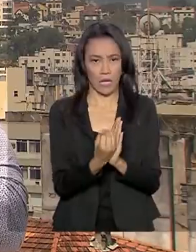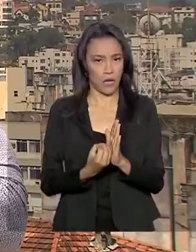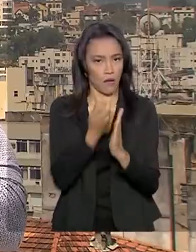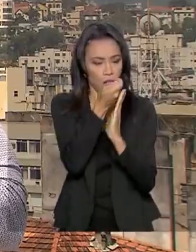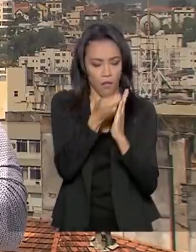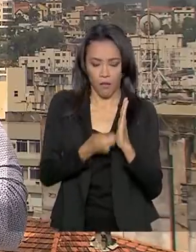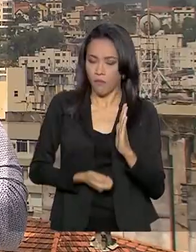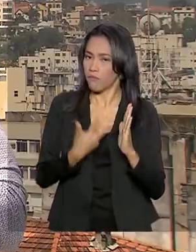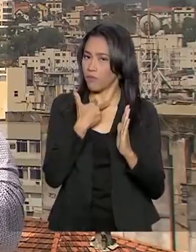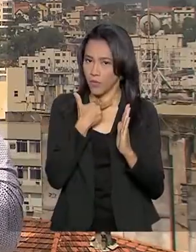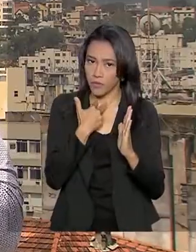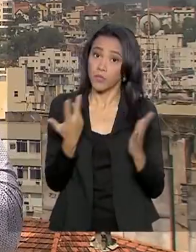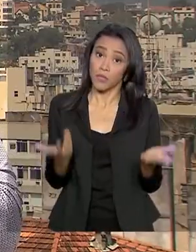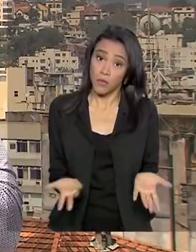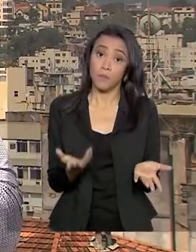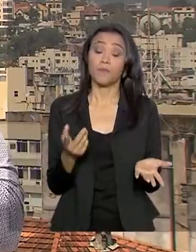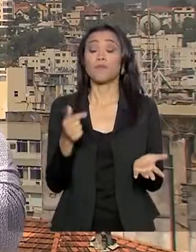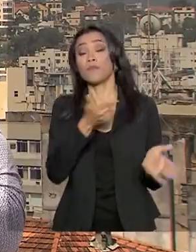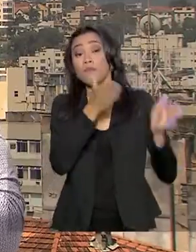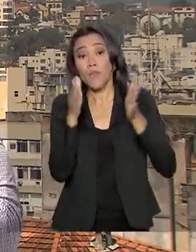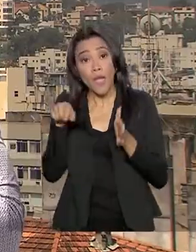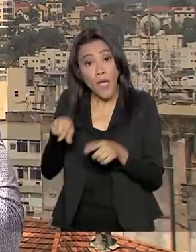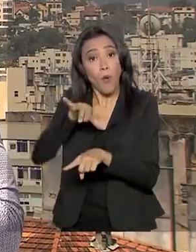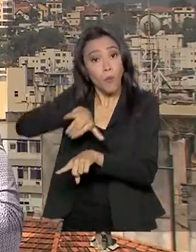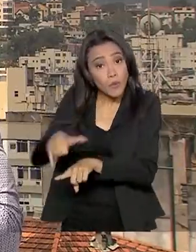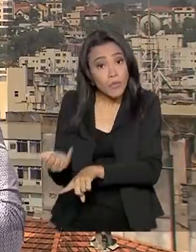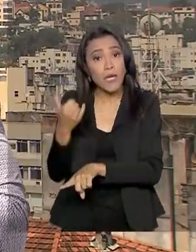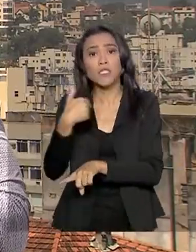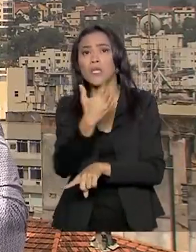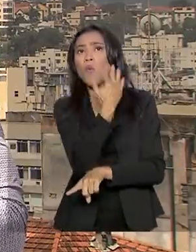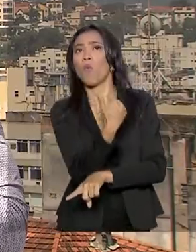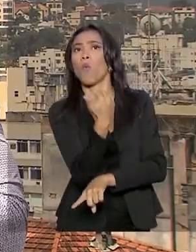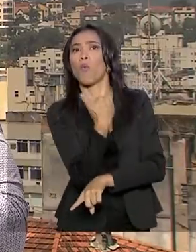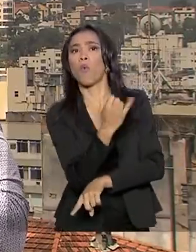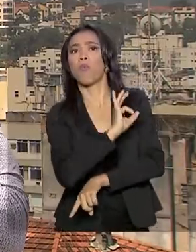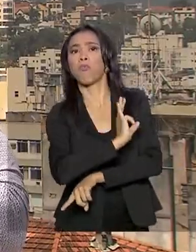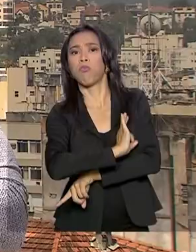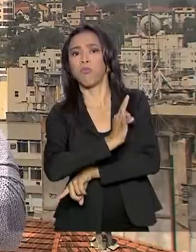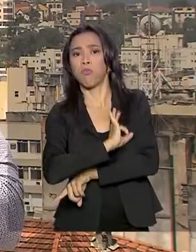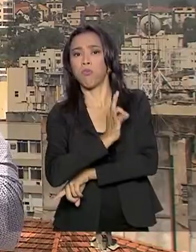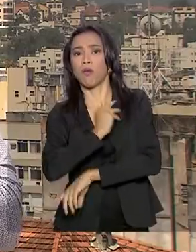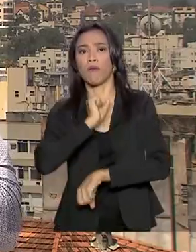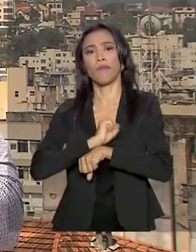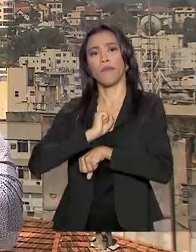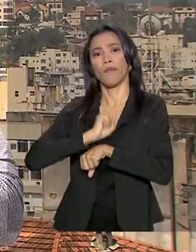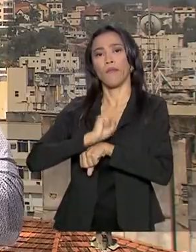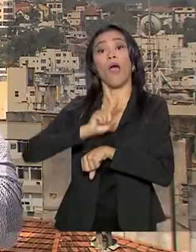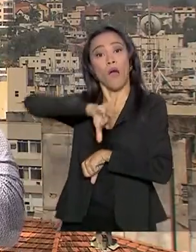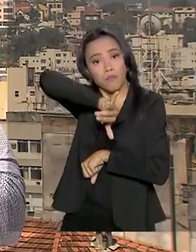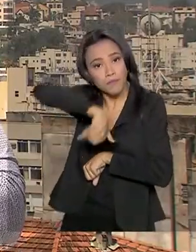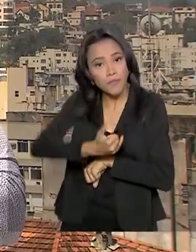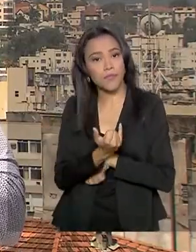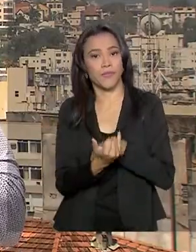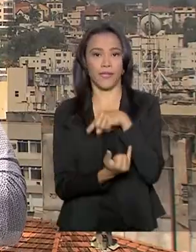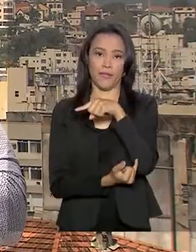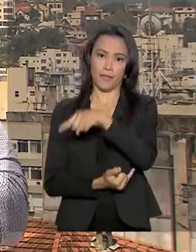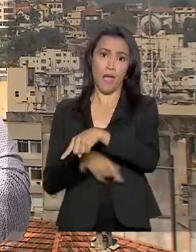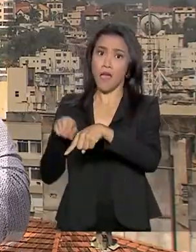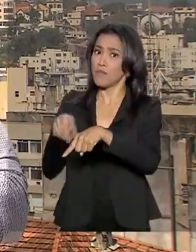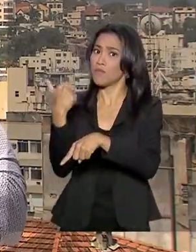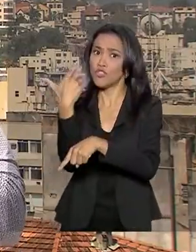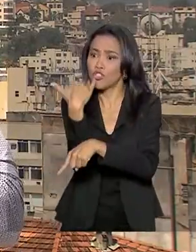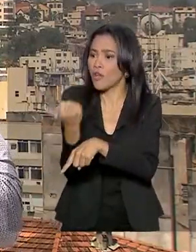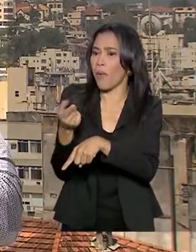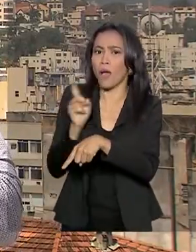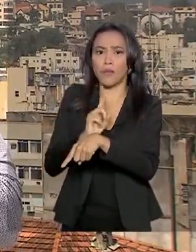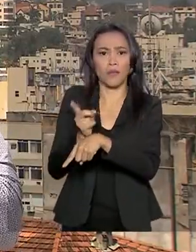também uma chance para quem não foi contemplado nas outras chamadas e aguarda na lista de espera. Nesta fase, não tem chamada nem